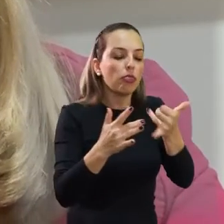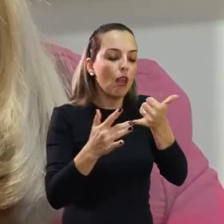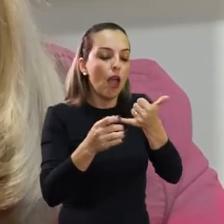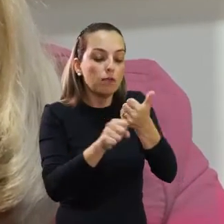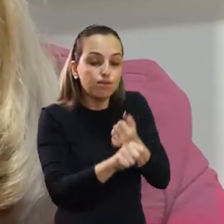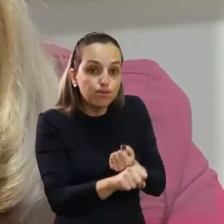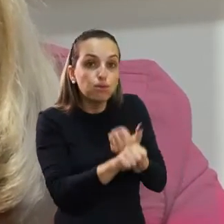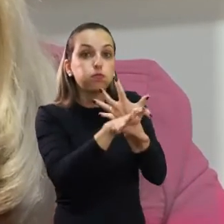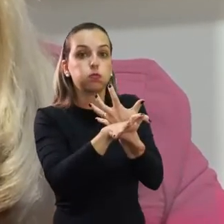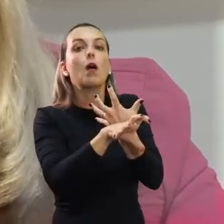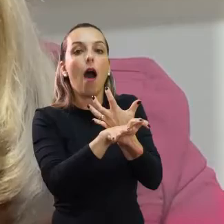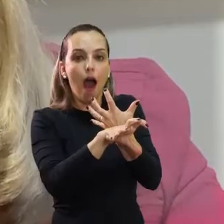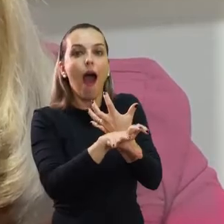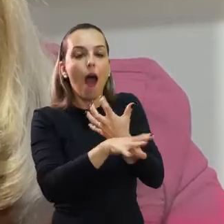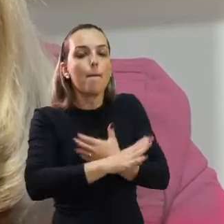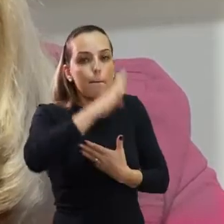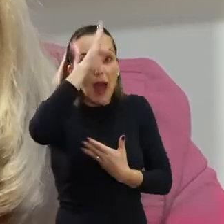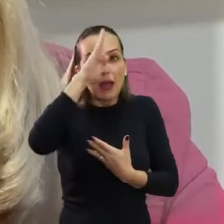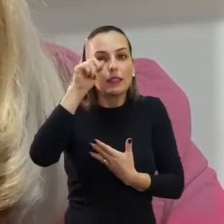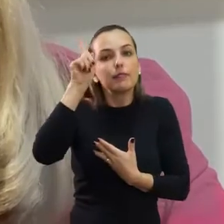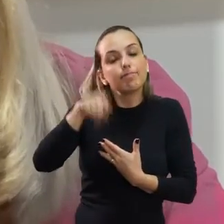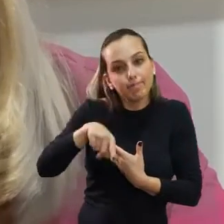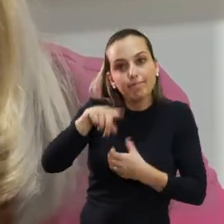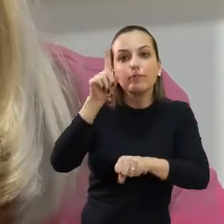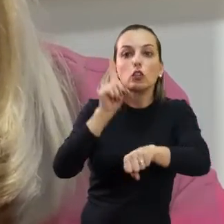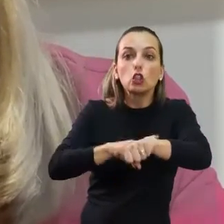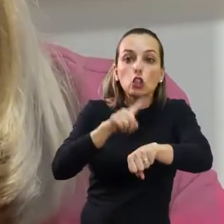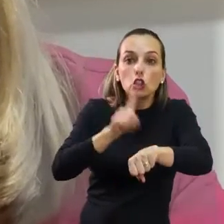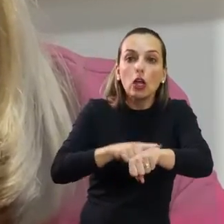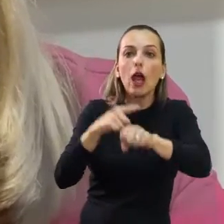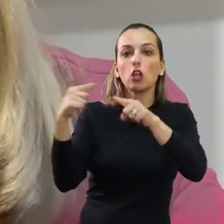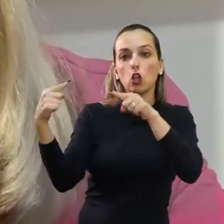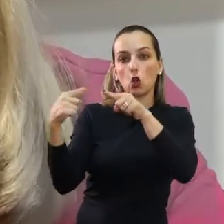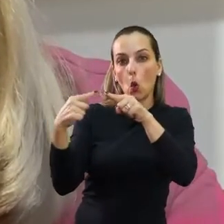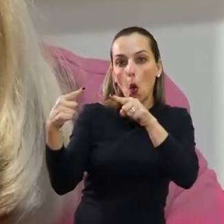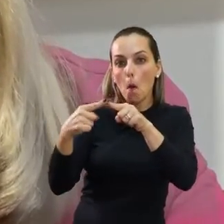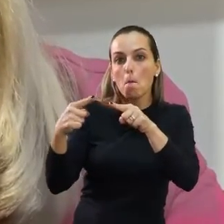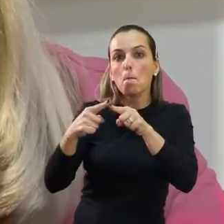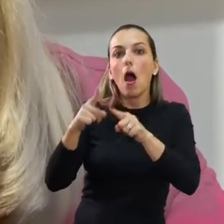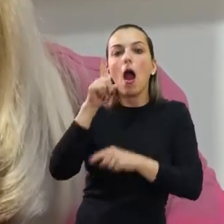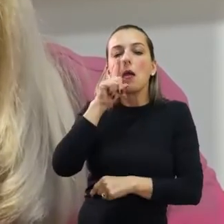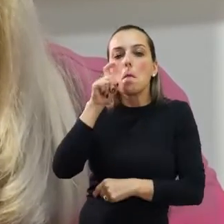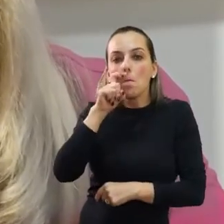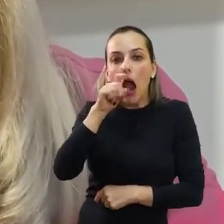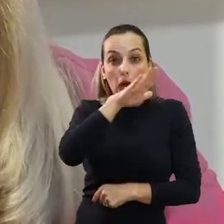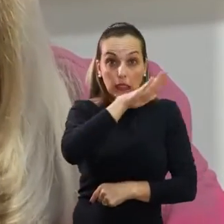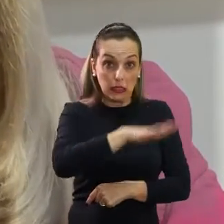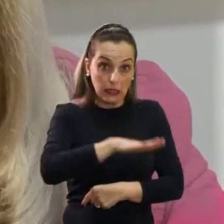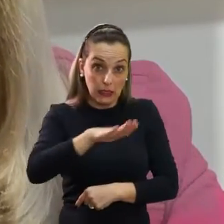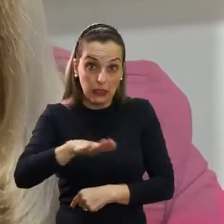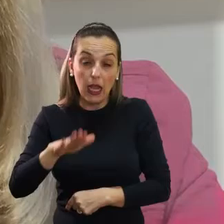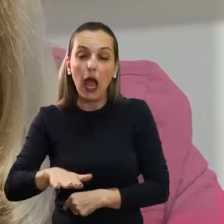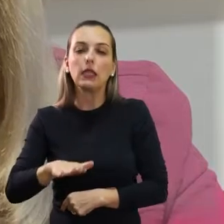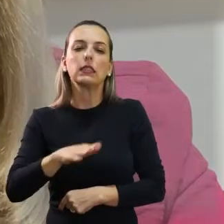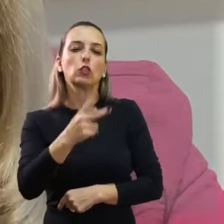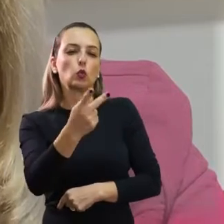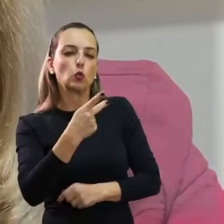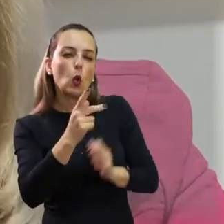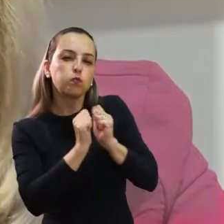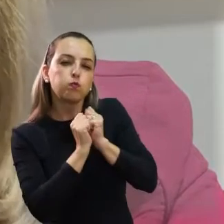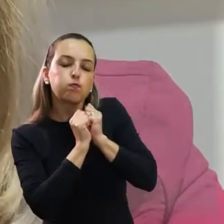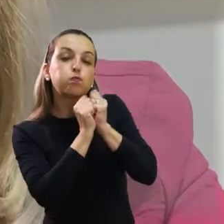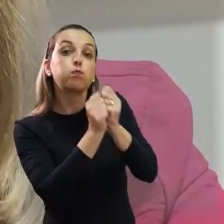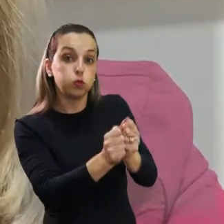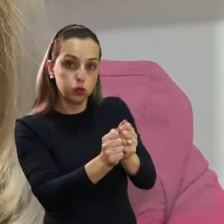comunicar com eles, mesmo que seja virtualmente. Quero frisar novamente que o ideal